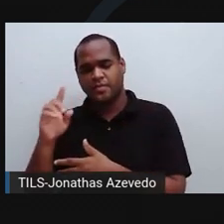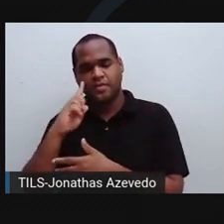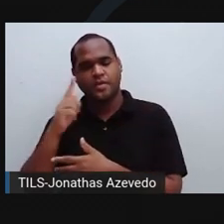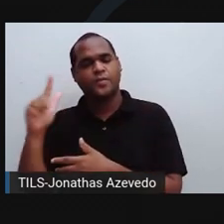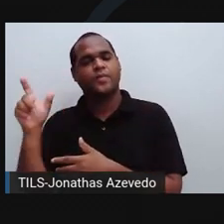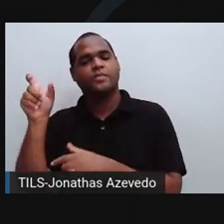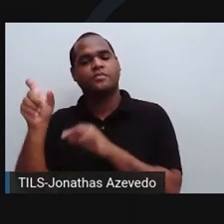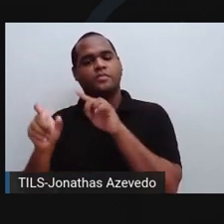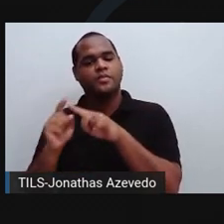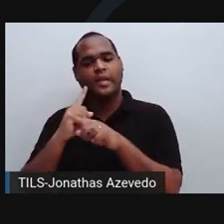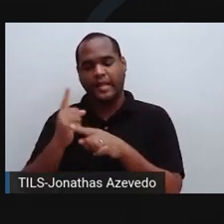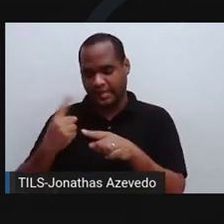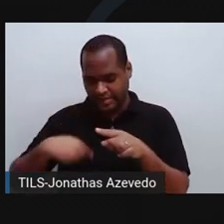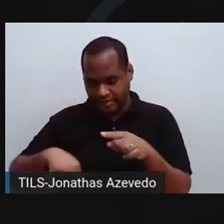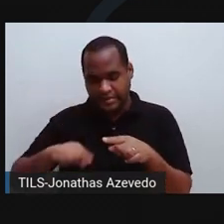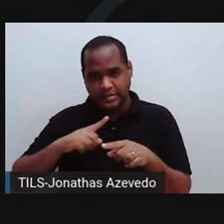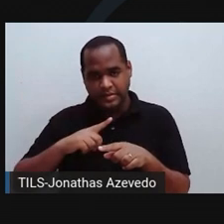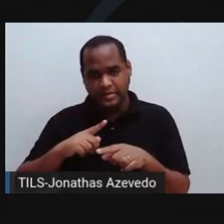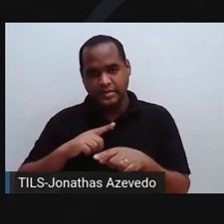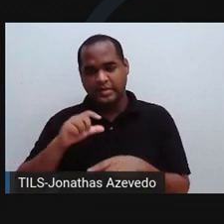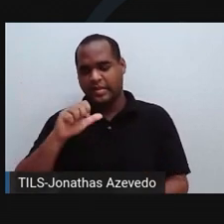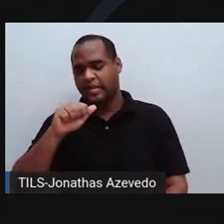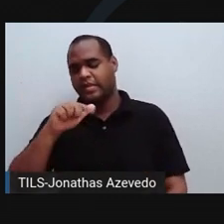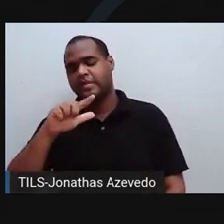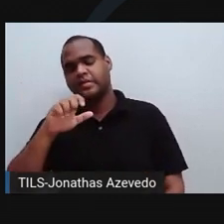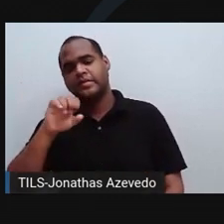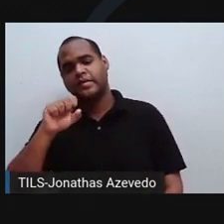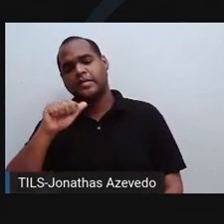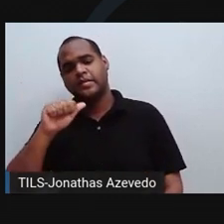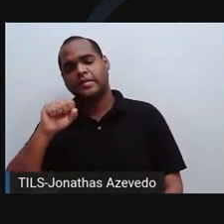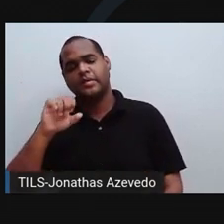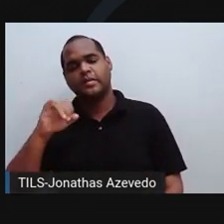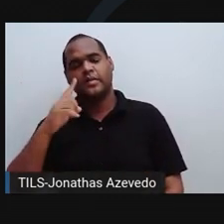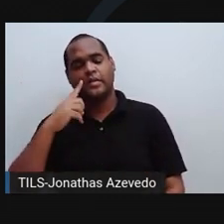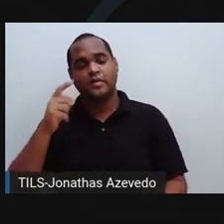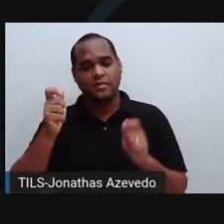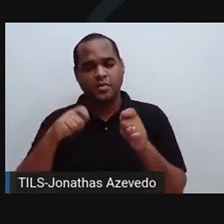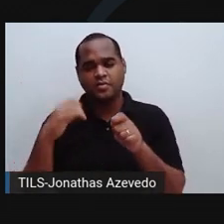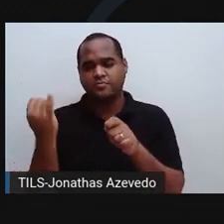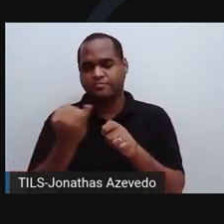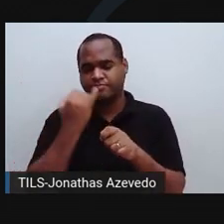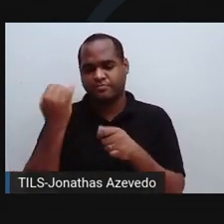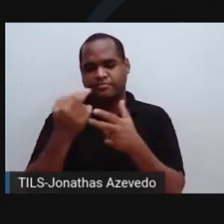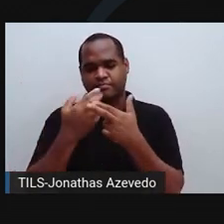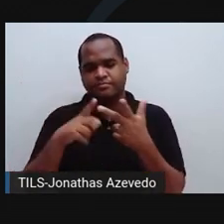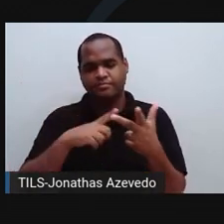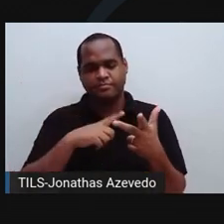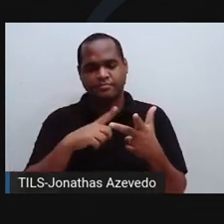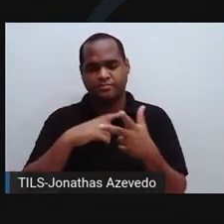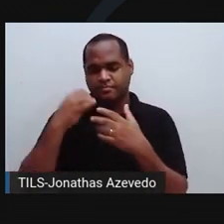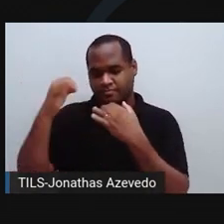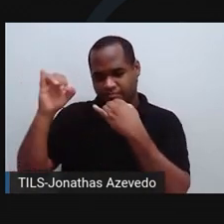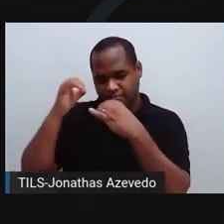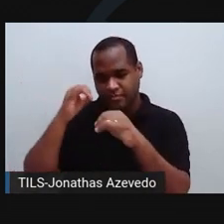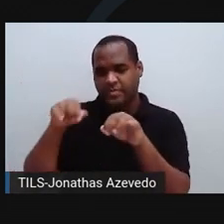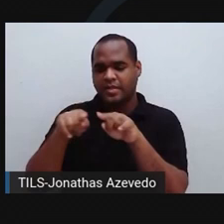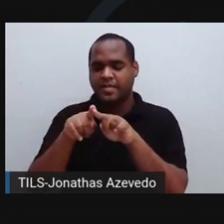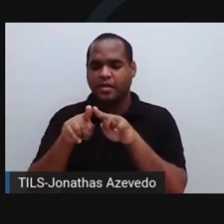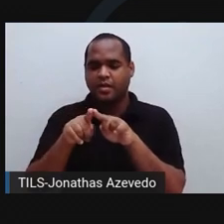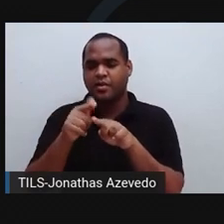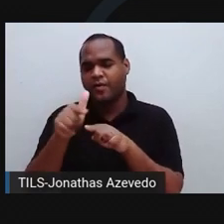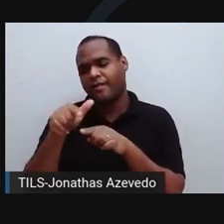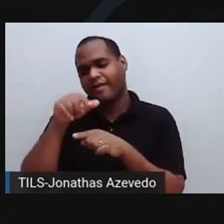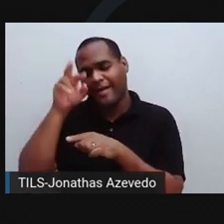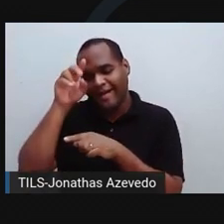que vive no intestino de uma espécie de uma acídia, se mostrou eficaz contra a Candida Aureis em estudos in vitro e com camundongos, e sem